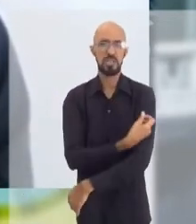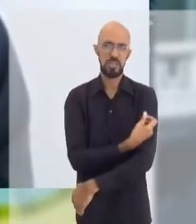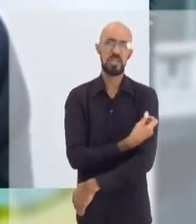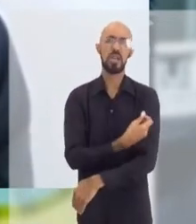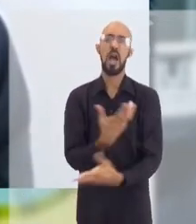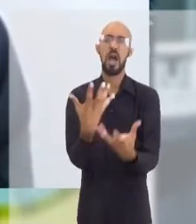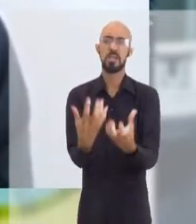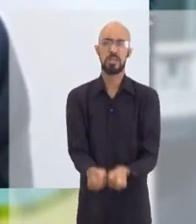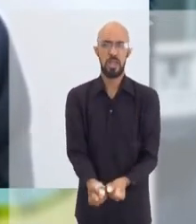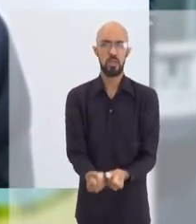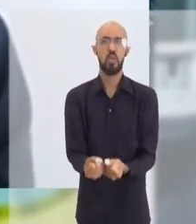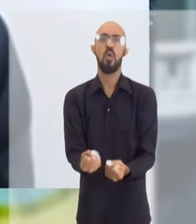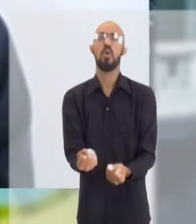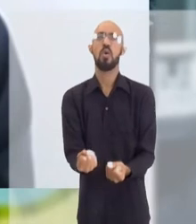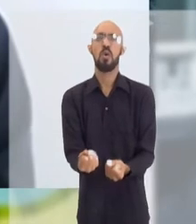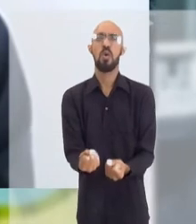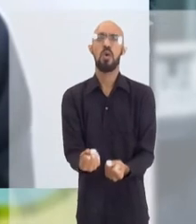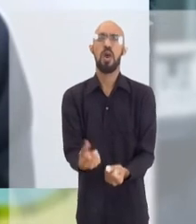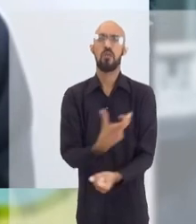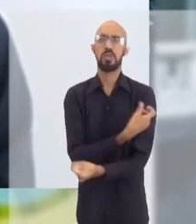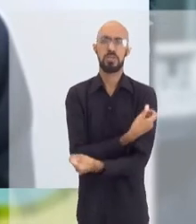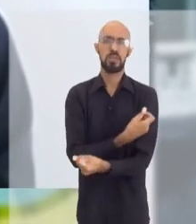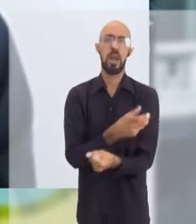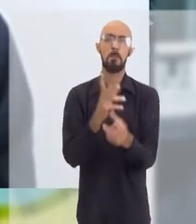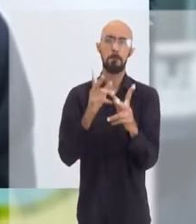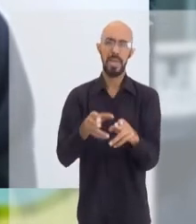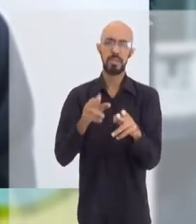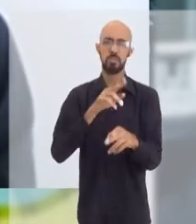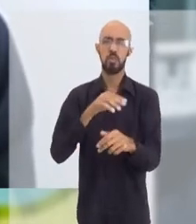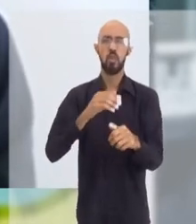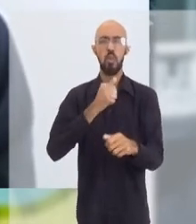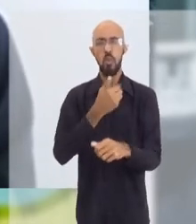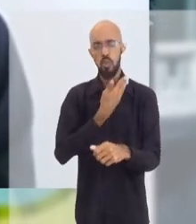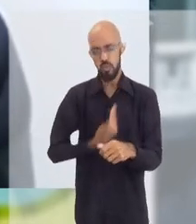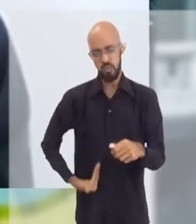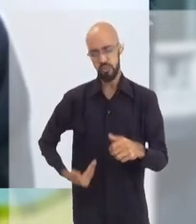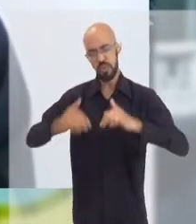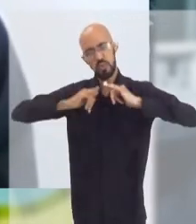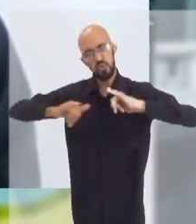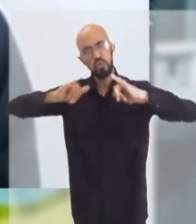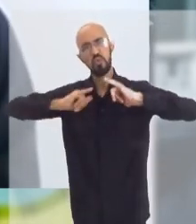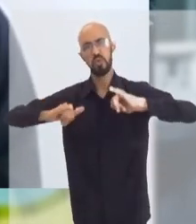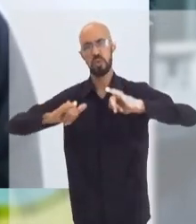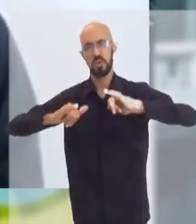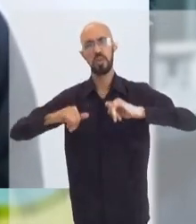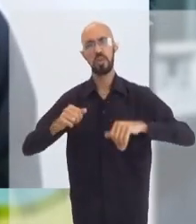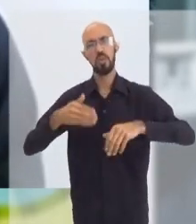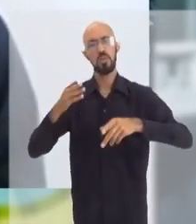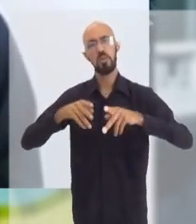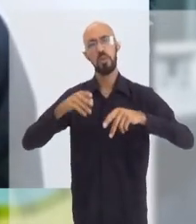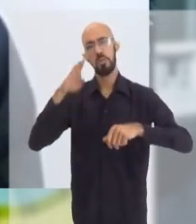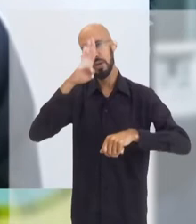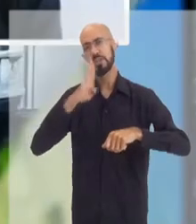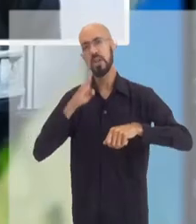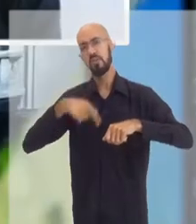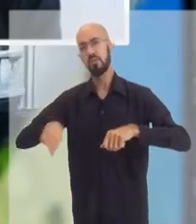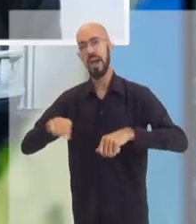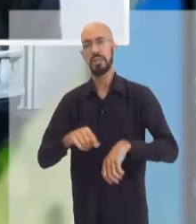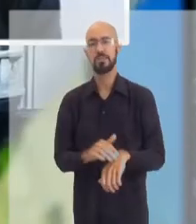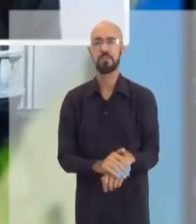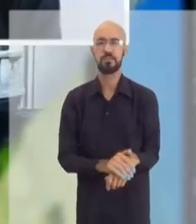antivacinistas divulgando versões contrárias às vacinas, o brasileiro tem comparecido para a vacinação.